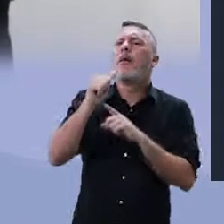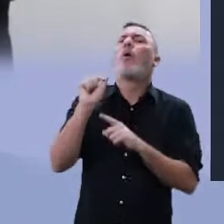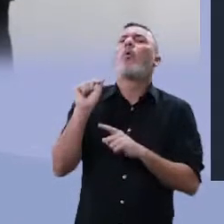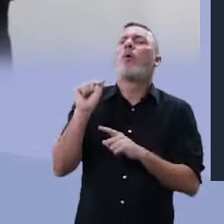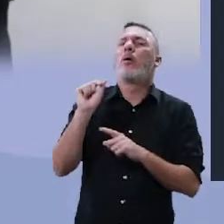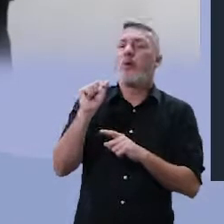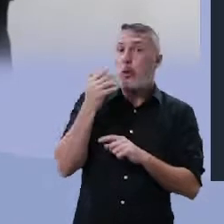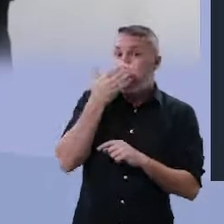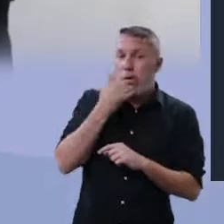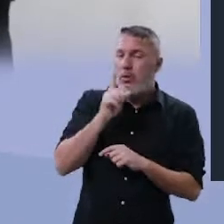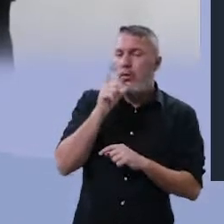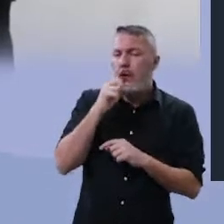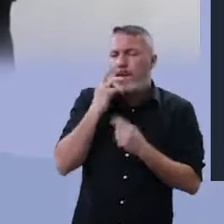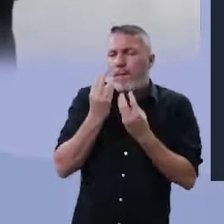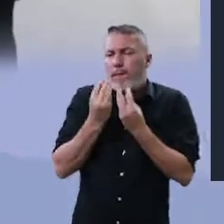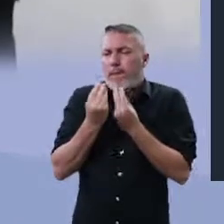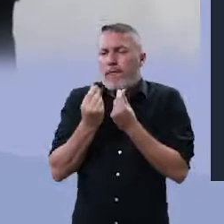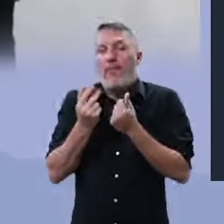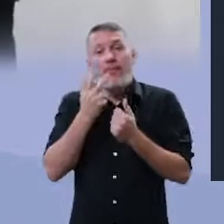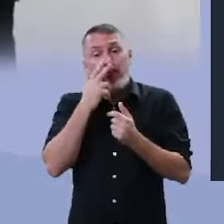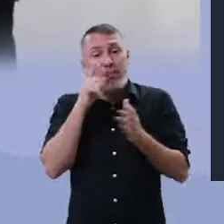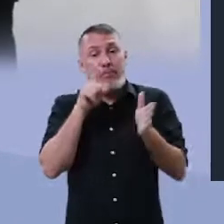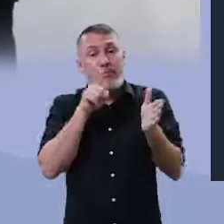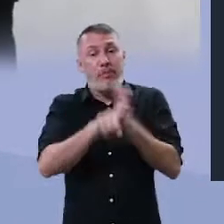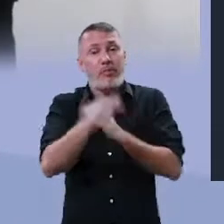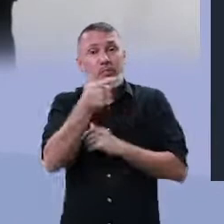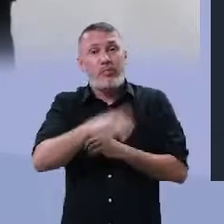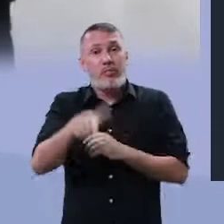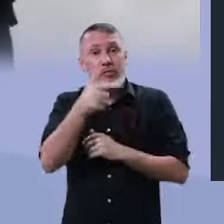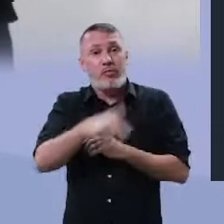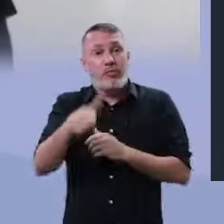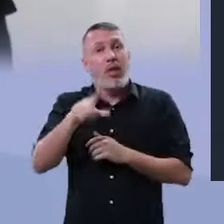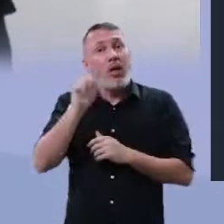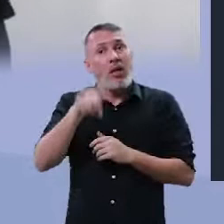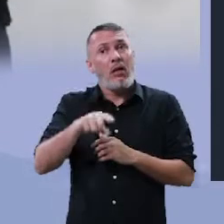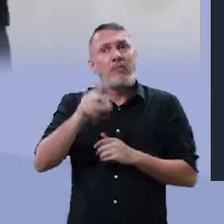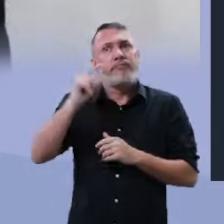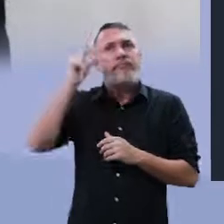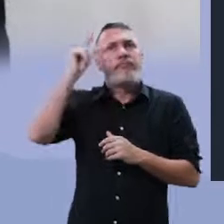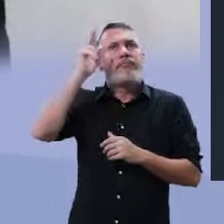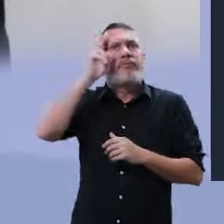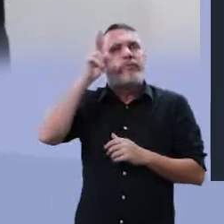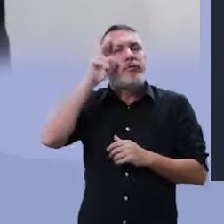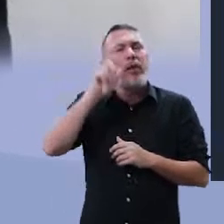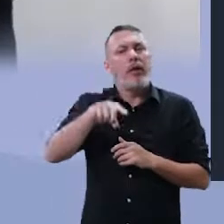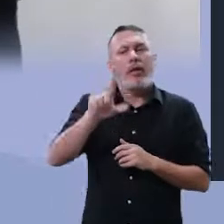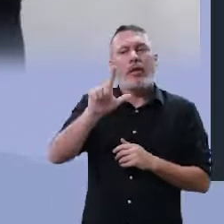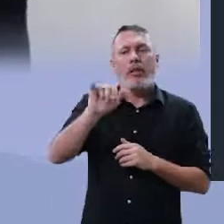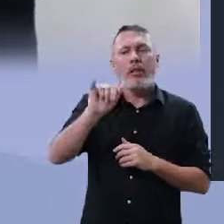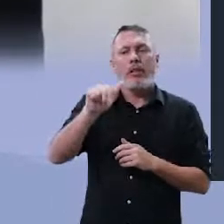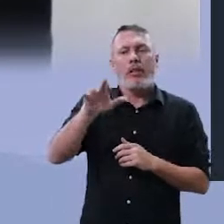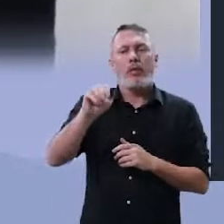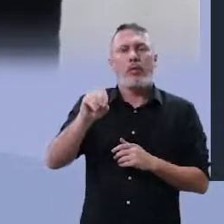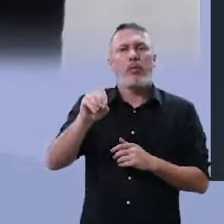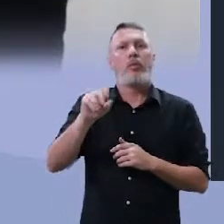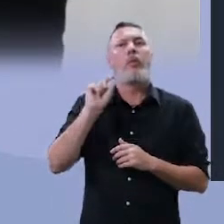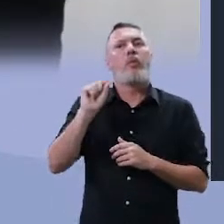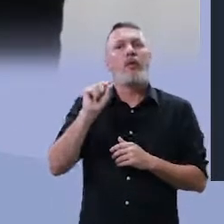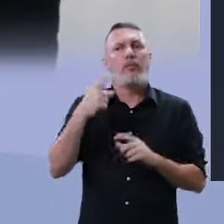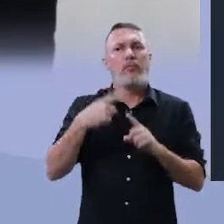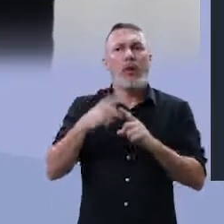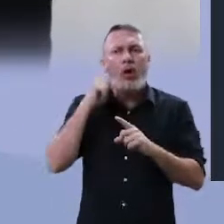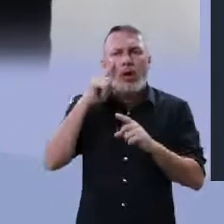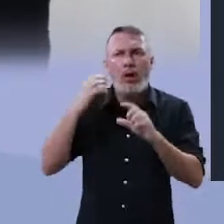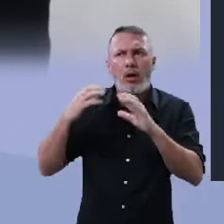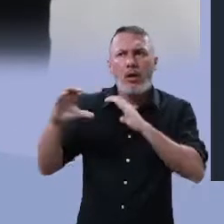bebida amarga? isso é pergunta retórica. Porque o eu lírico, ao nos contar, ao